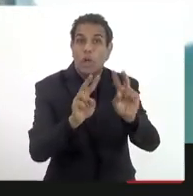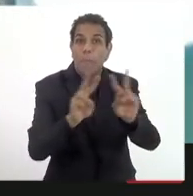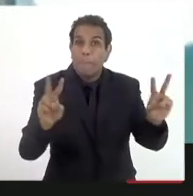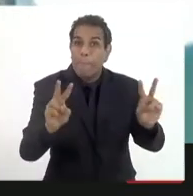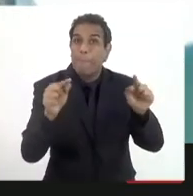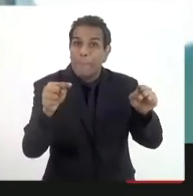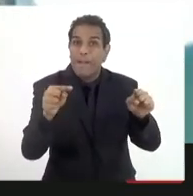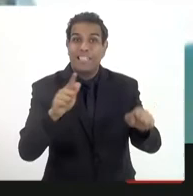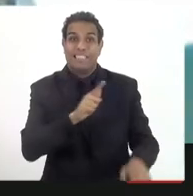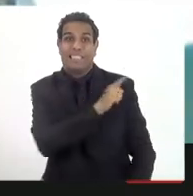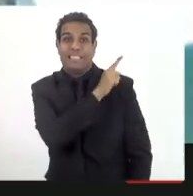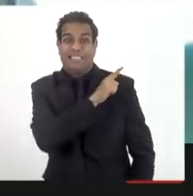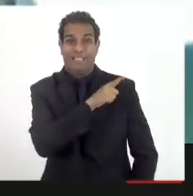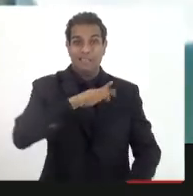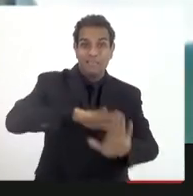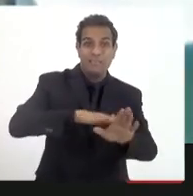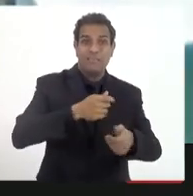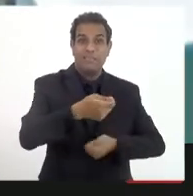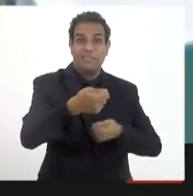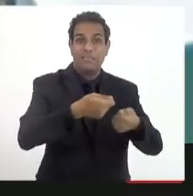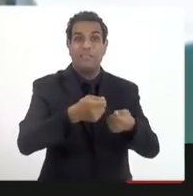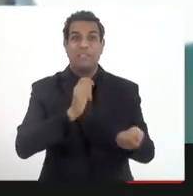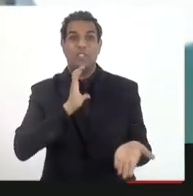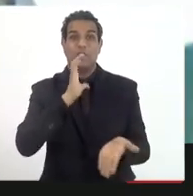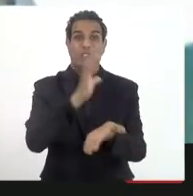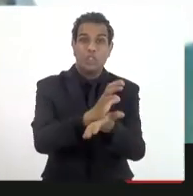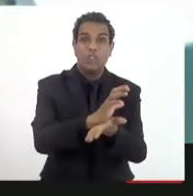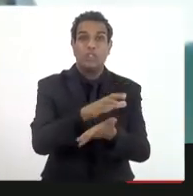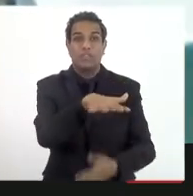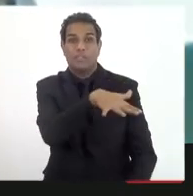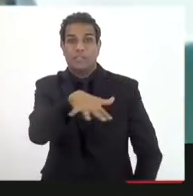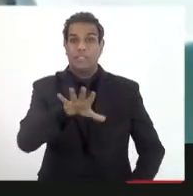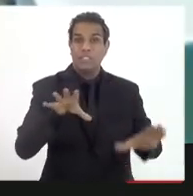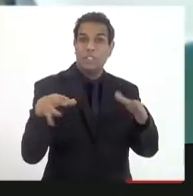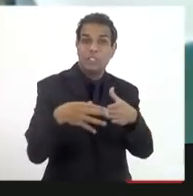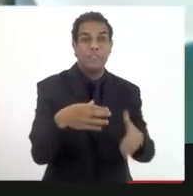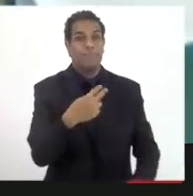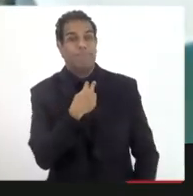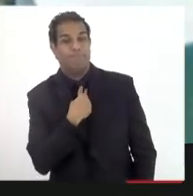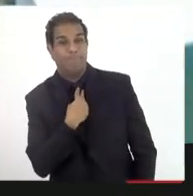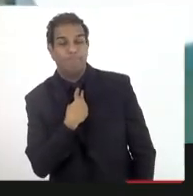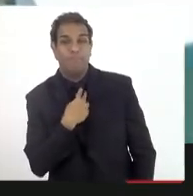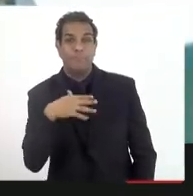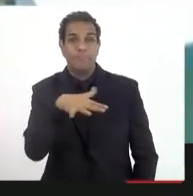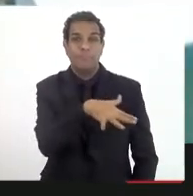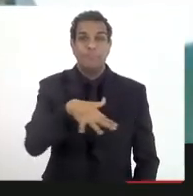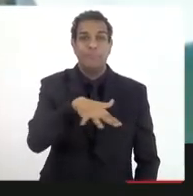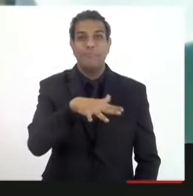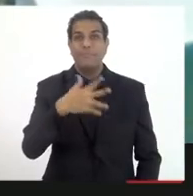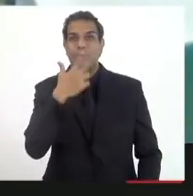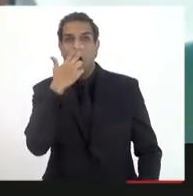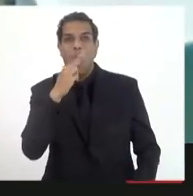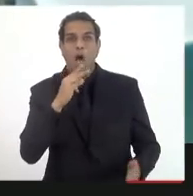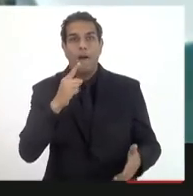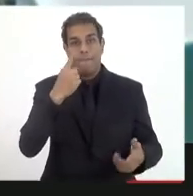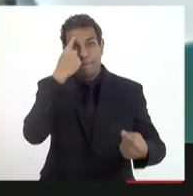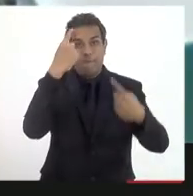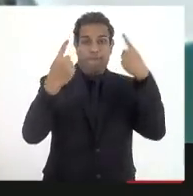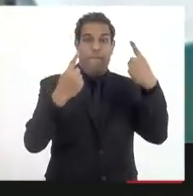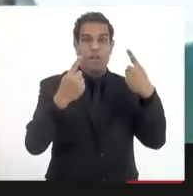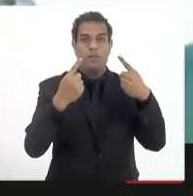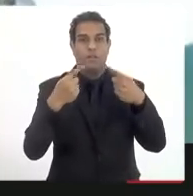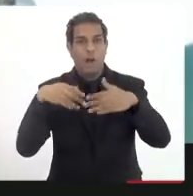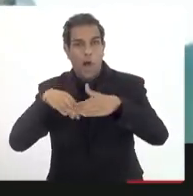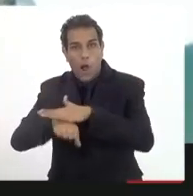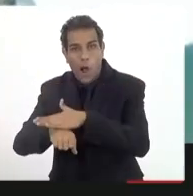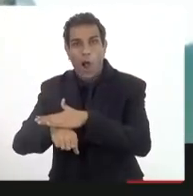limite financeiro para o gasto. Então, eles estão botando dinheiro na conta do FNDCT, não pode ser mais contingenciado, nem inventada a reserva de